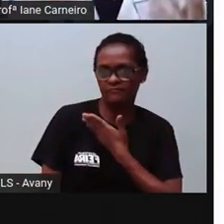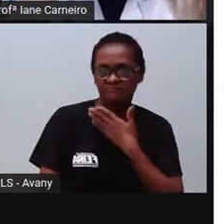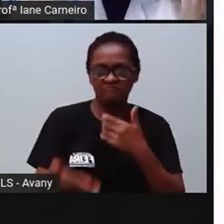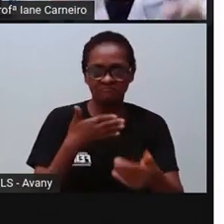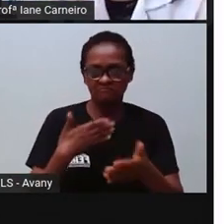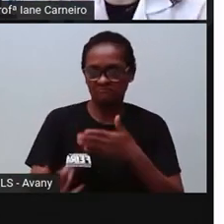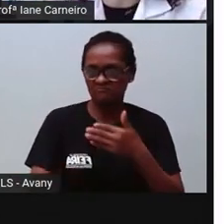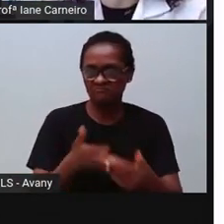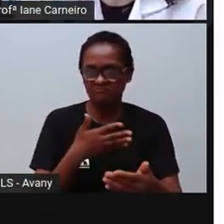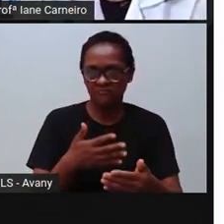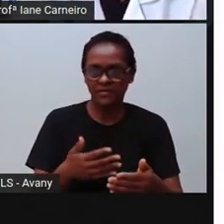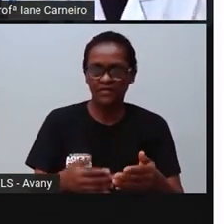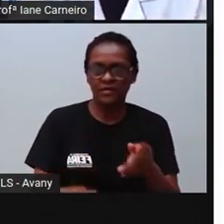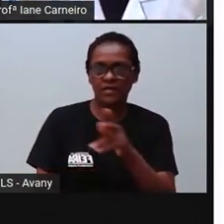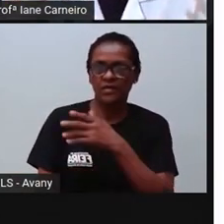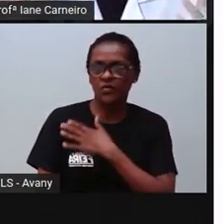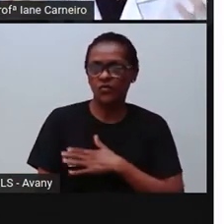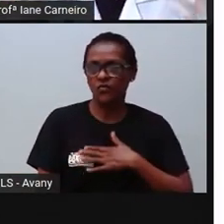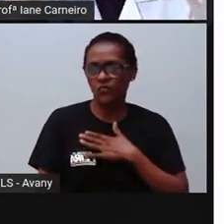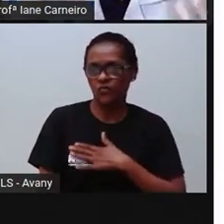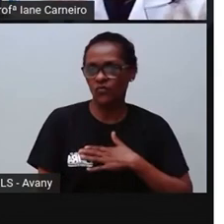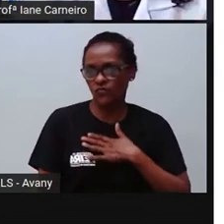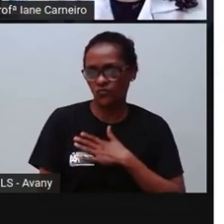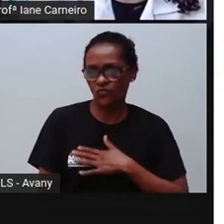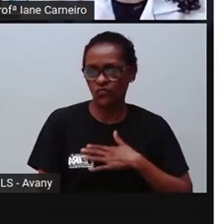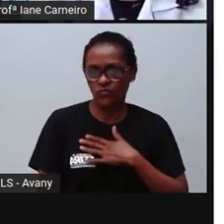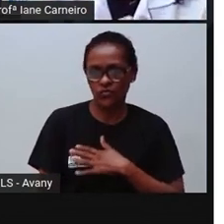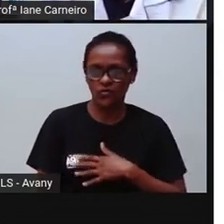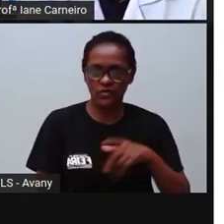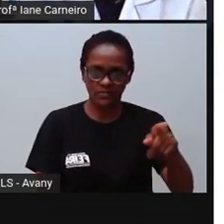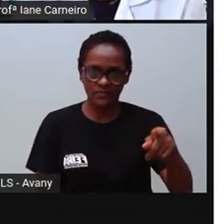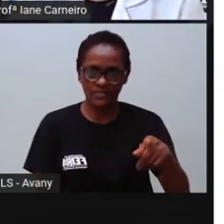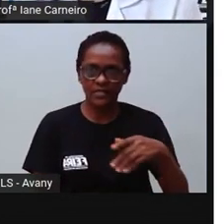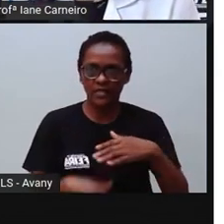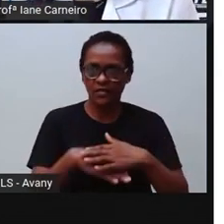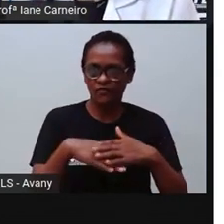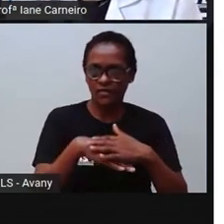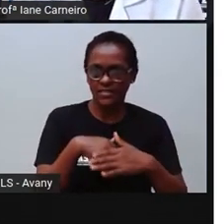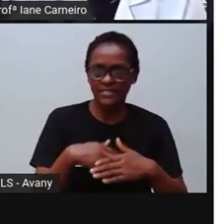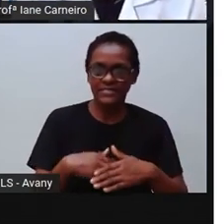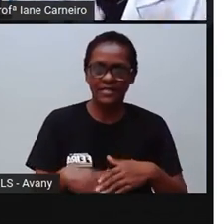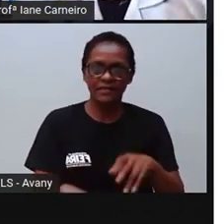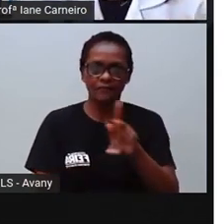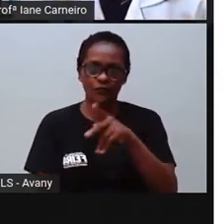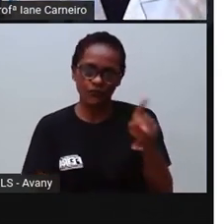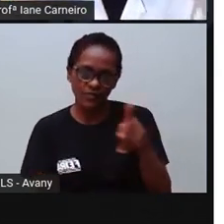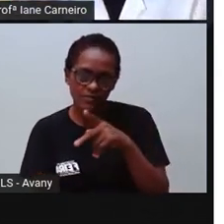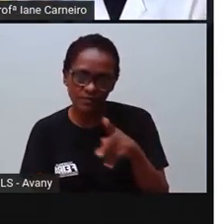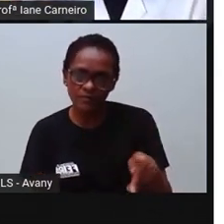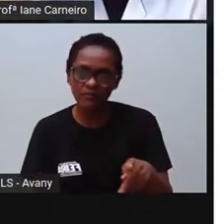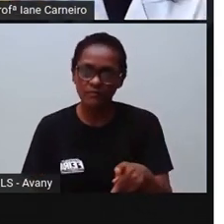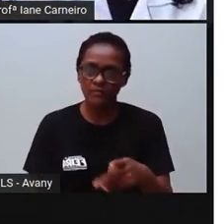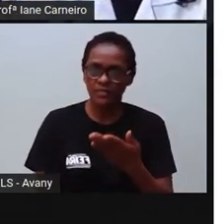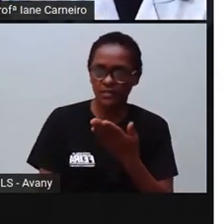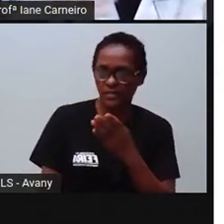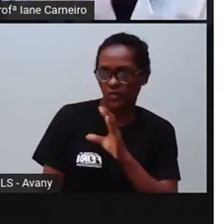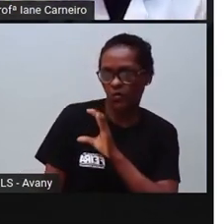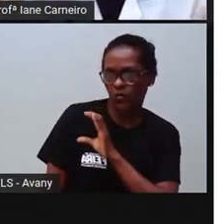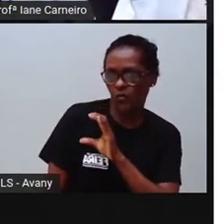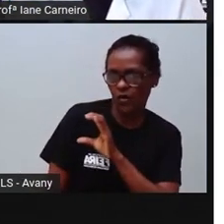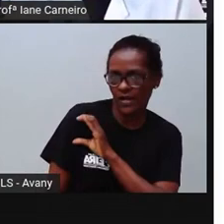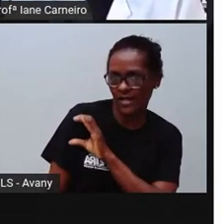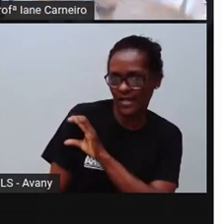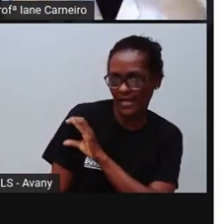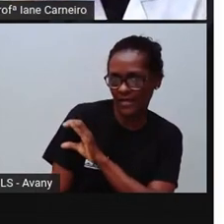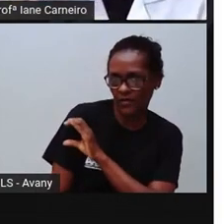conversar com a sua própria. Você pode conversar com um coleguinha que você tem a intimidade. Você pode conversar com a mamãe, com